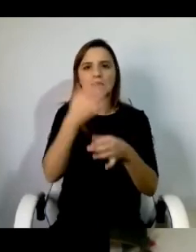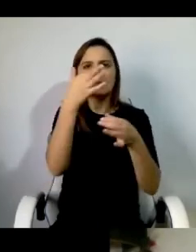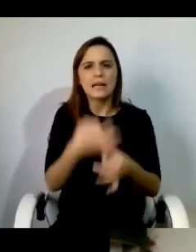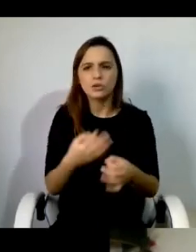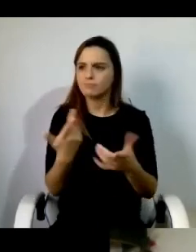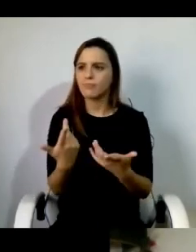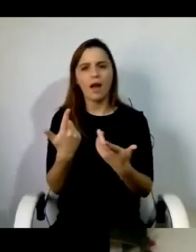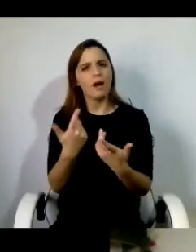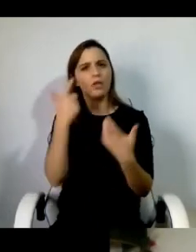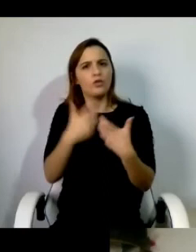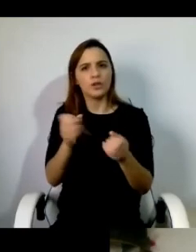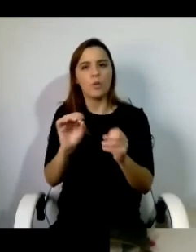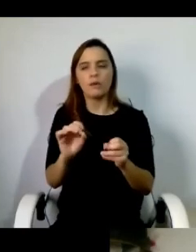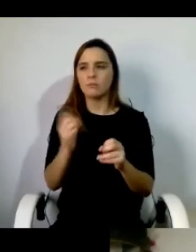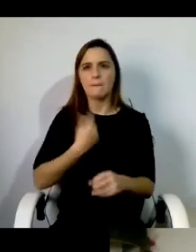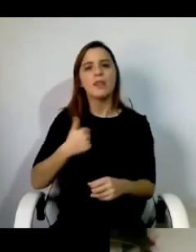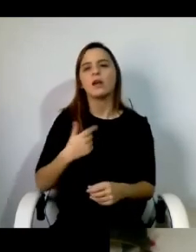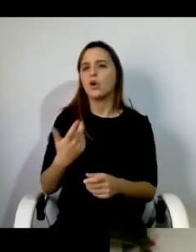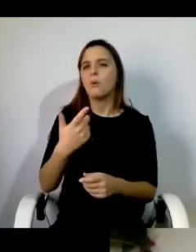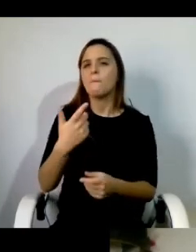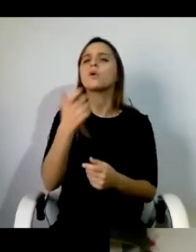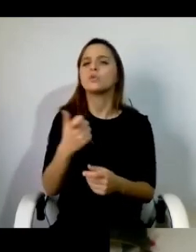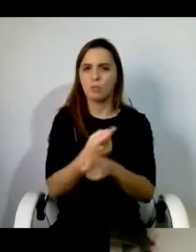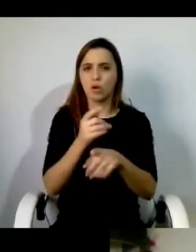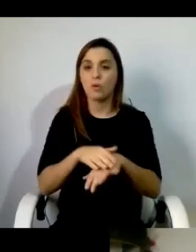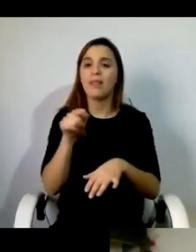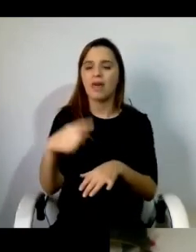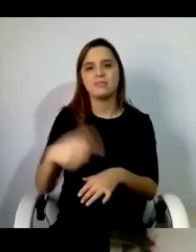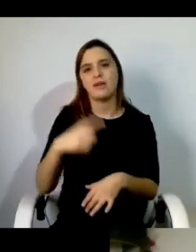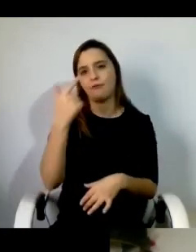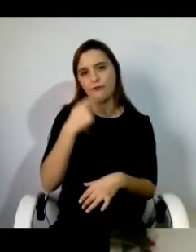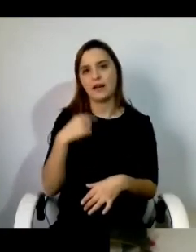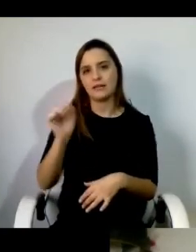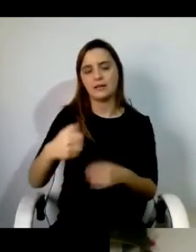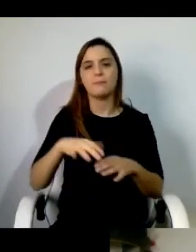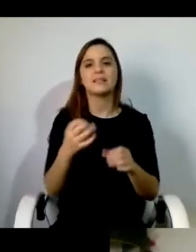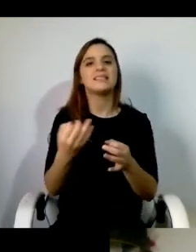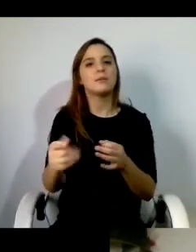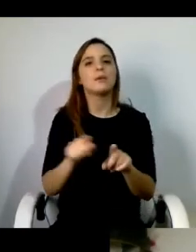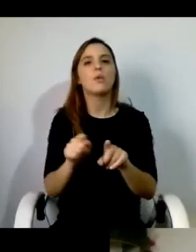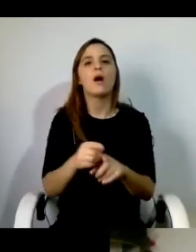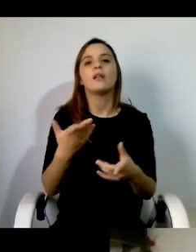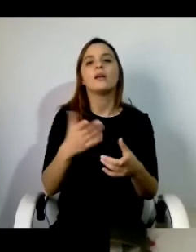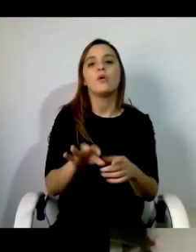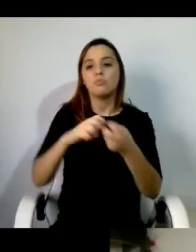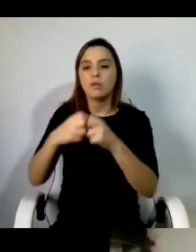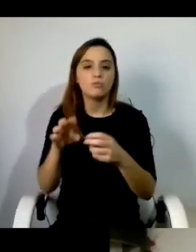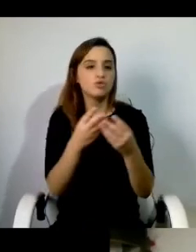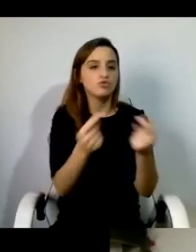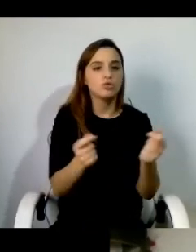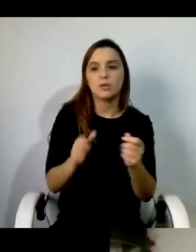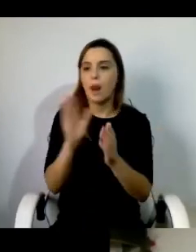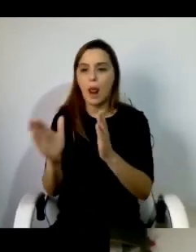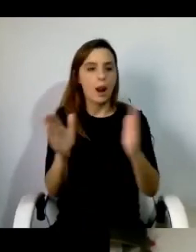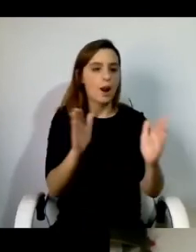certamente que é ali que mora o erro nós não podemos estar sempre a dicotomizar os problemas e as soluções por um lado por de um